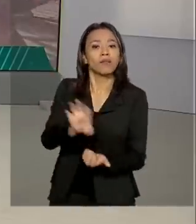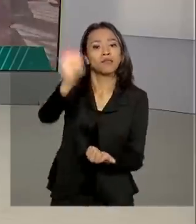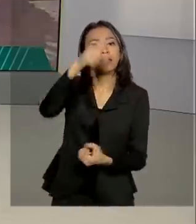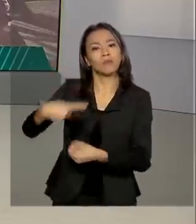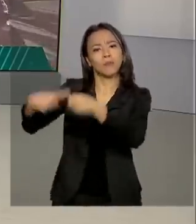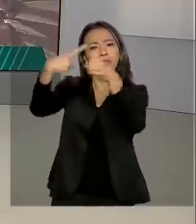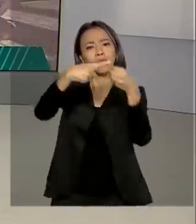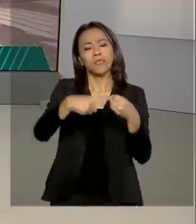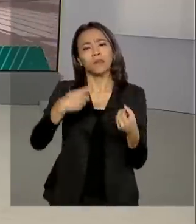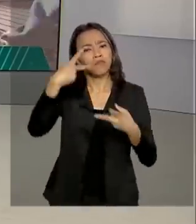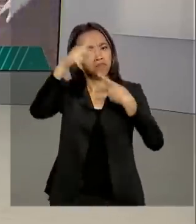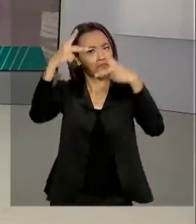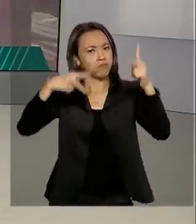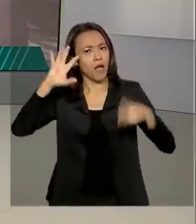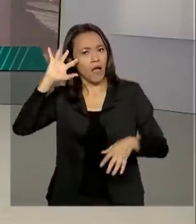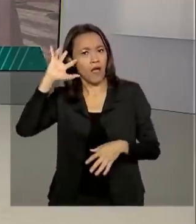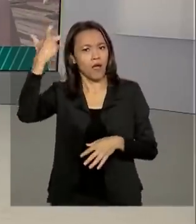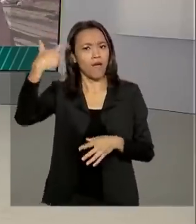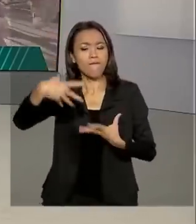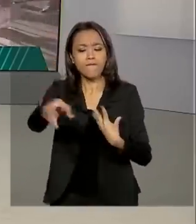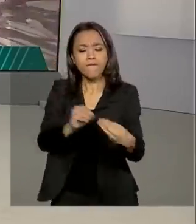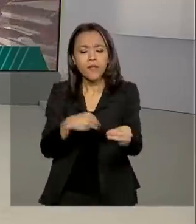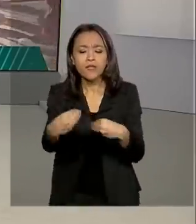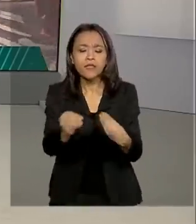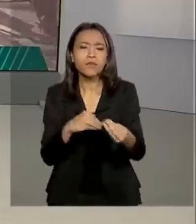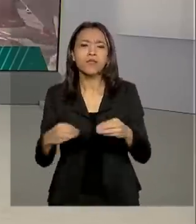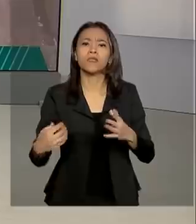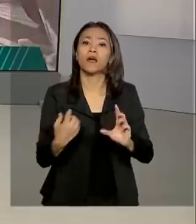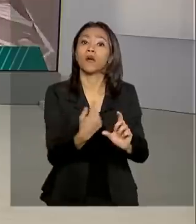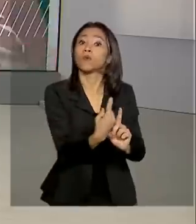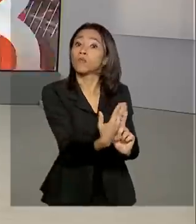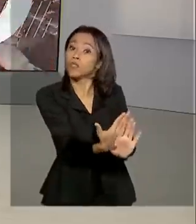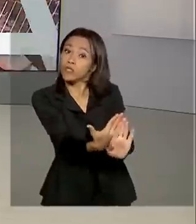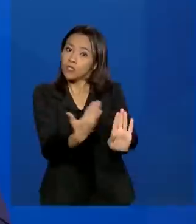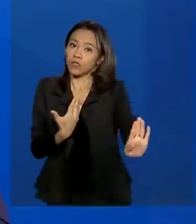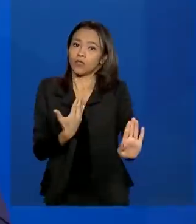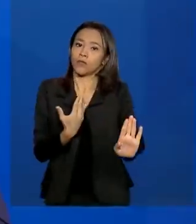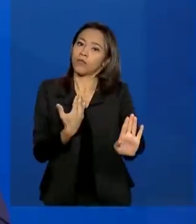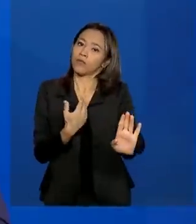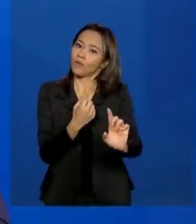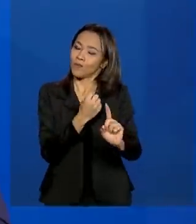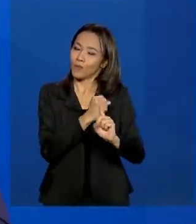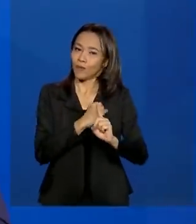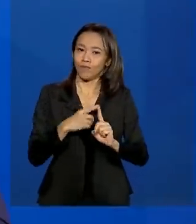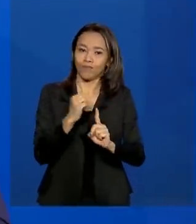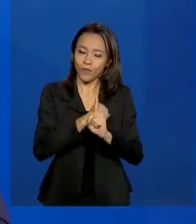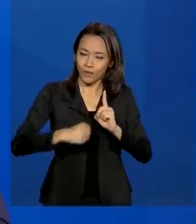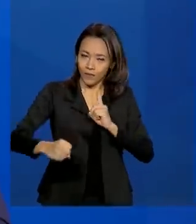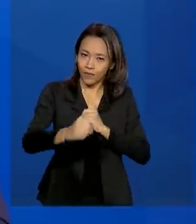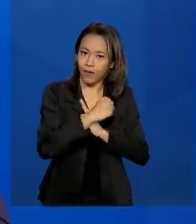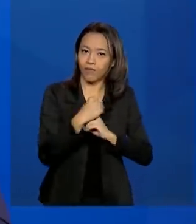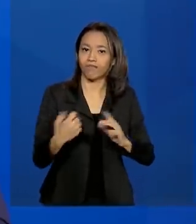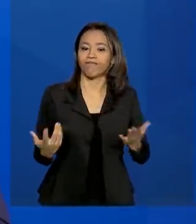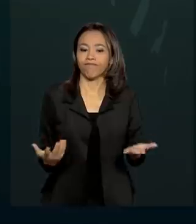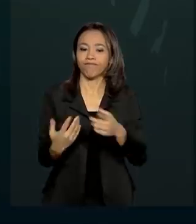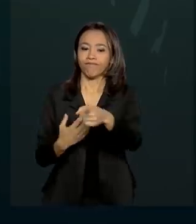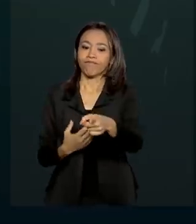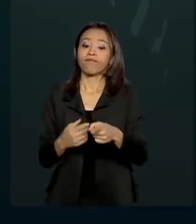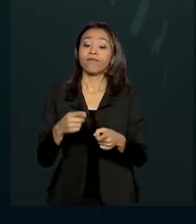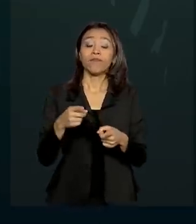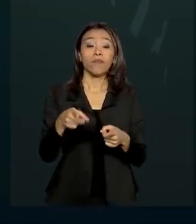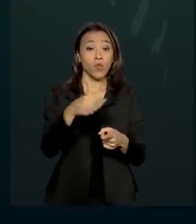tomarem as decisões para flexibilizar o distanciamento social. O ministro da Saúde, Nelson Teich,